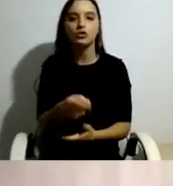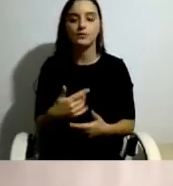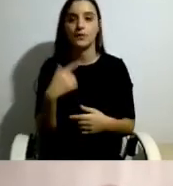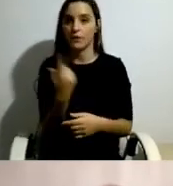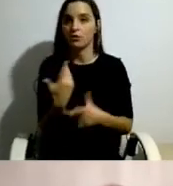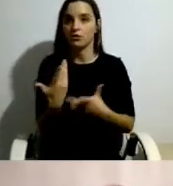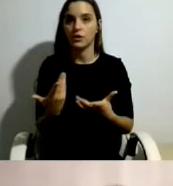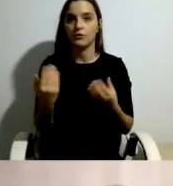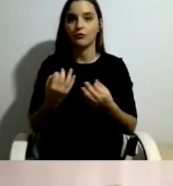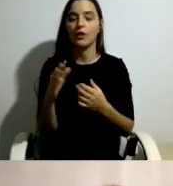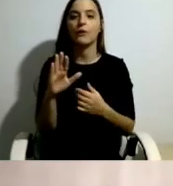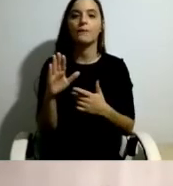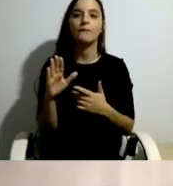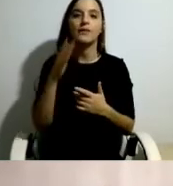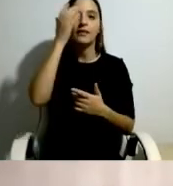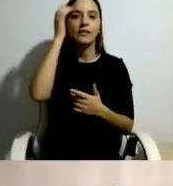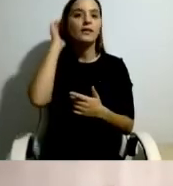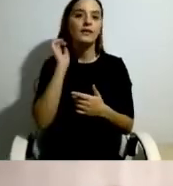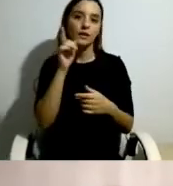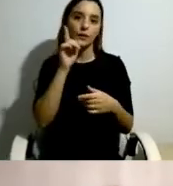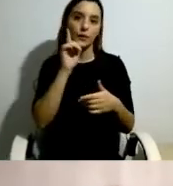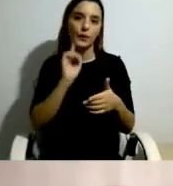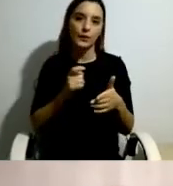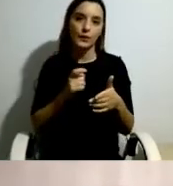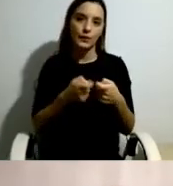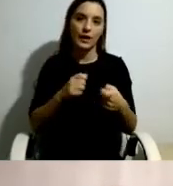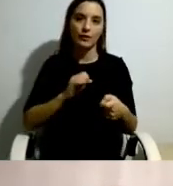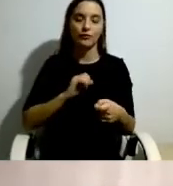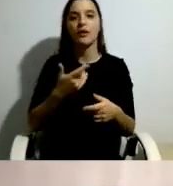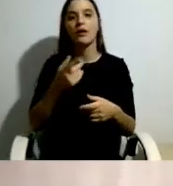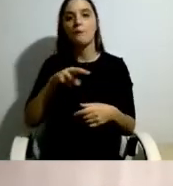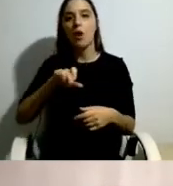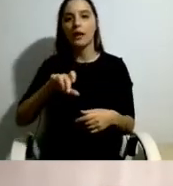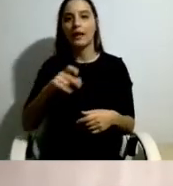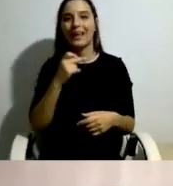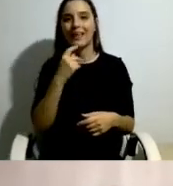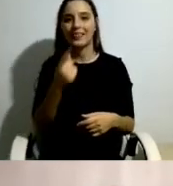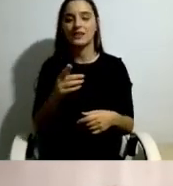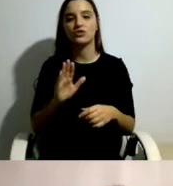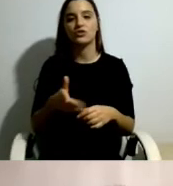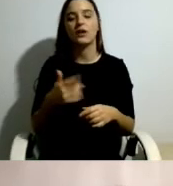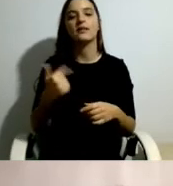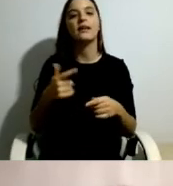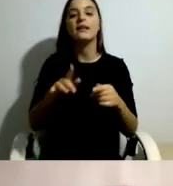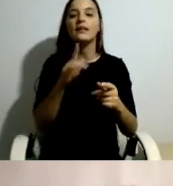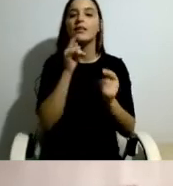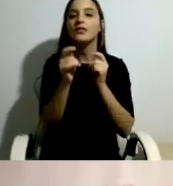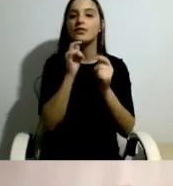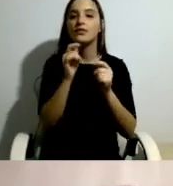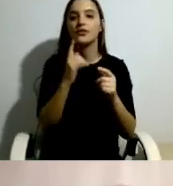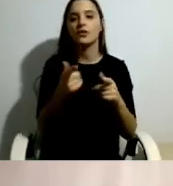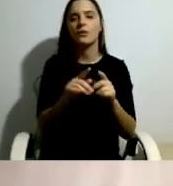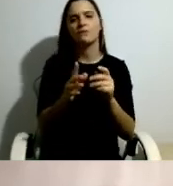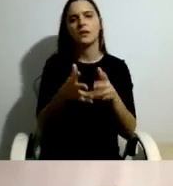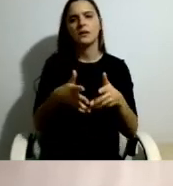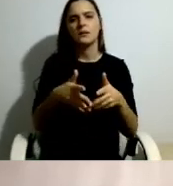Nós, como a minha colega Mónica já referiu, conduzimos entrevistas semi-estruturadas a todas e